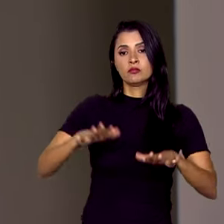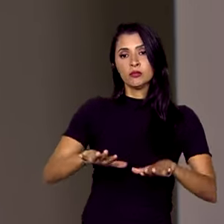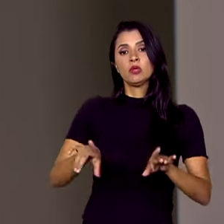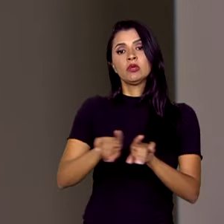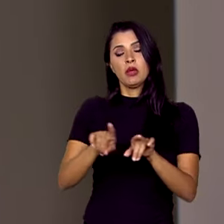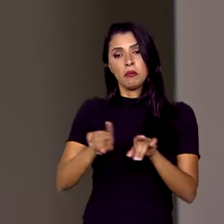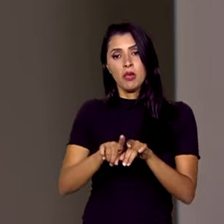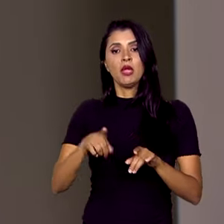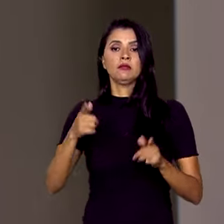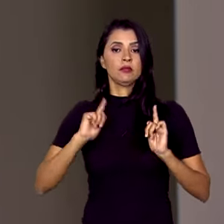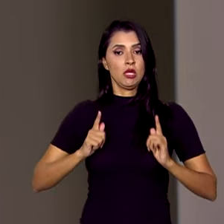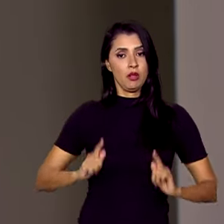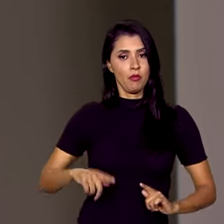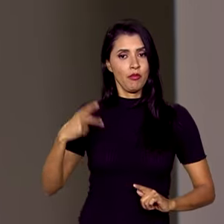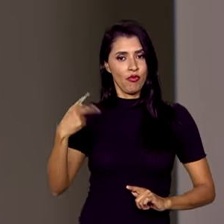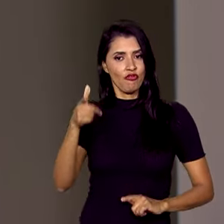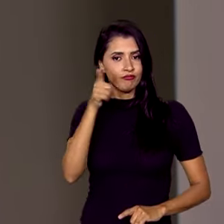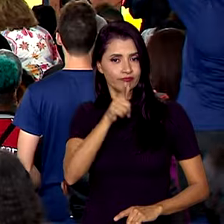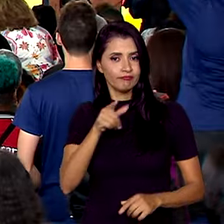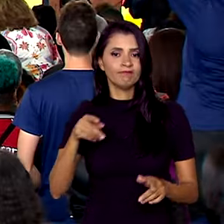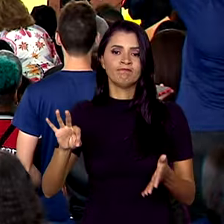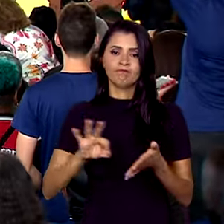quilombolas como beneficiários.